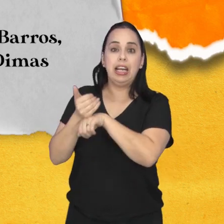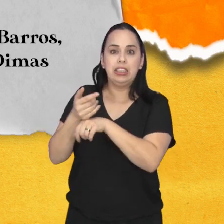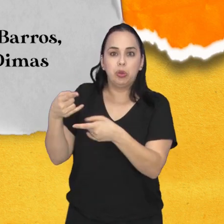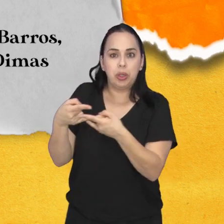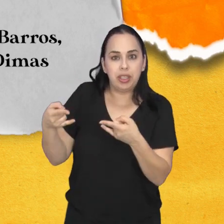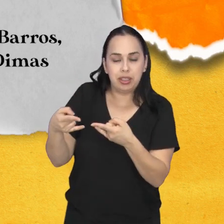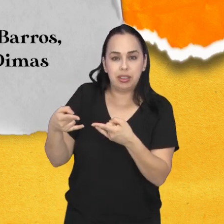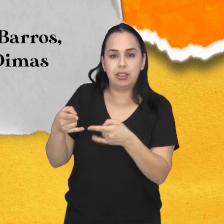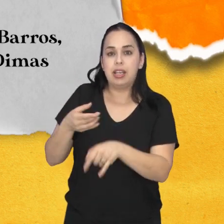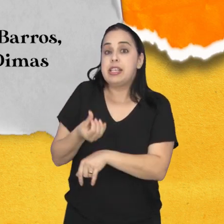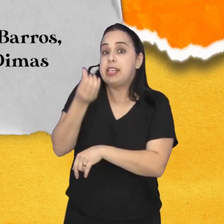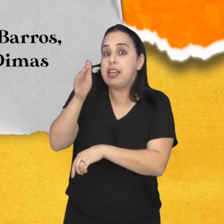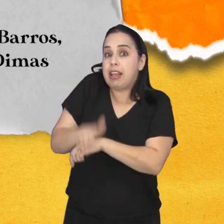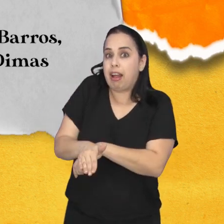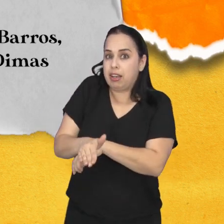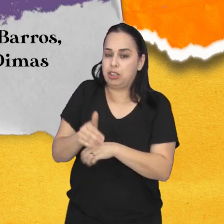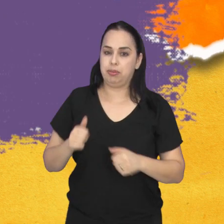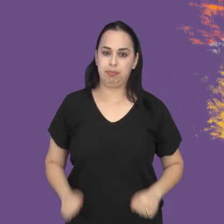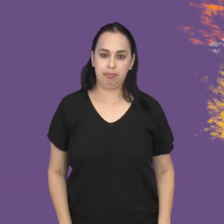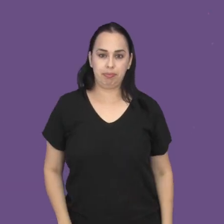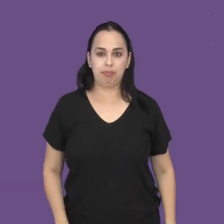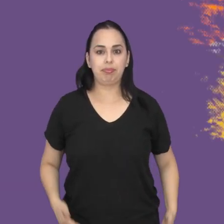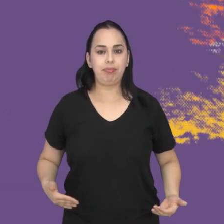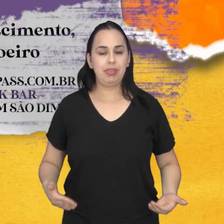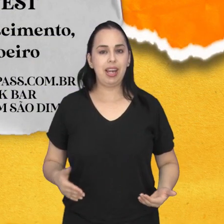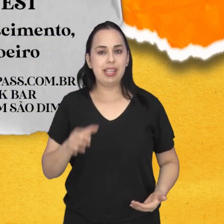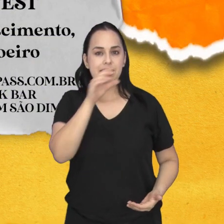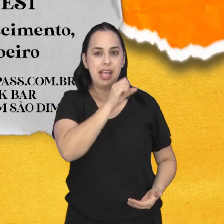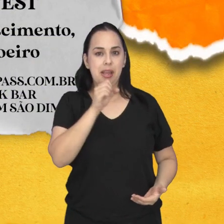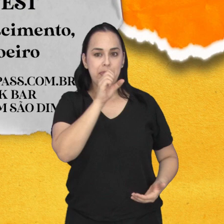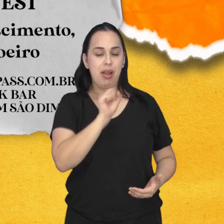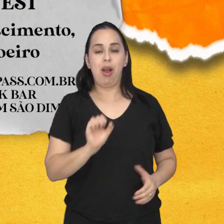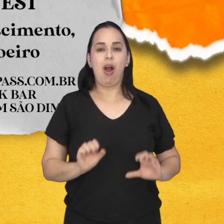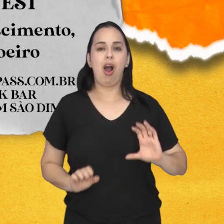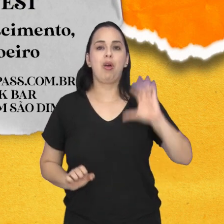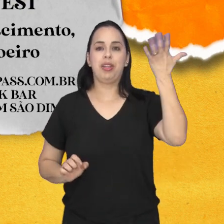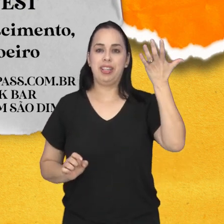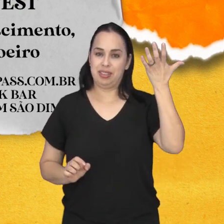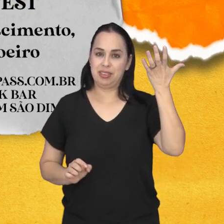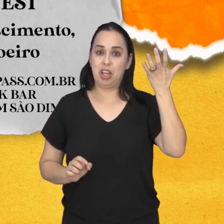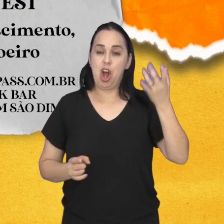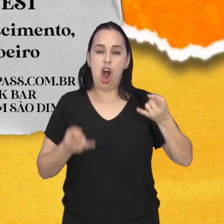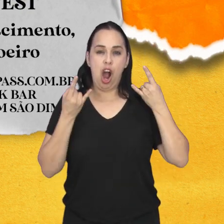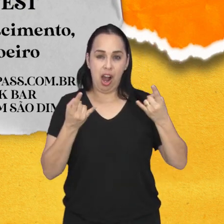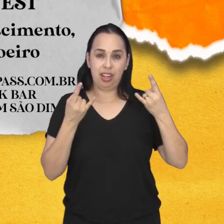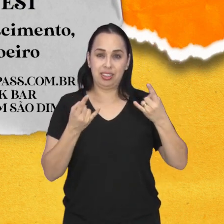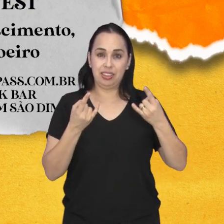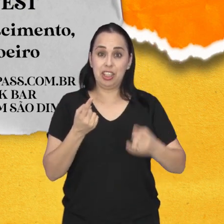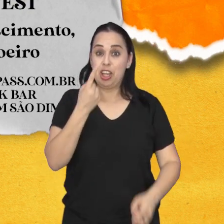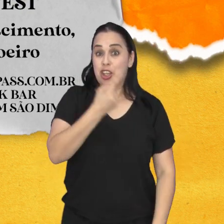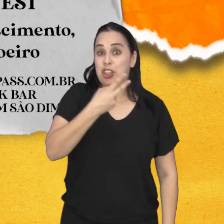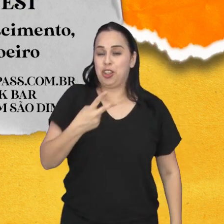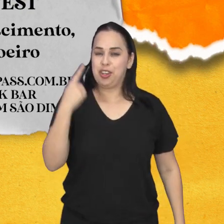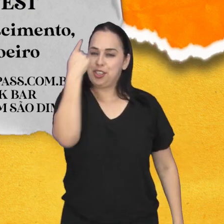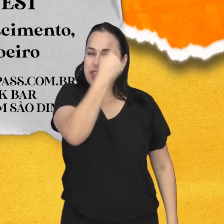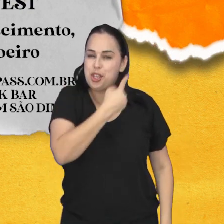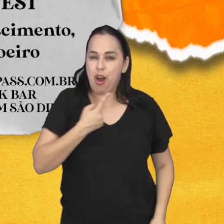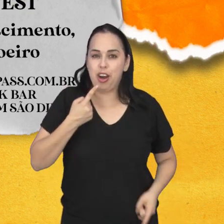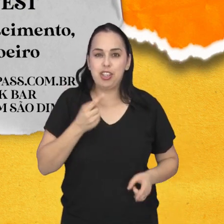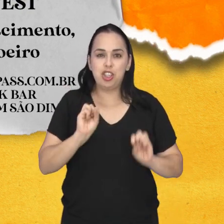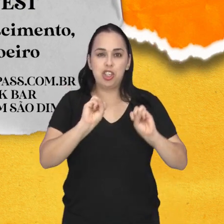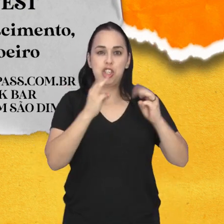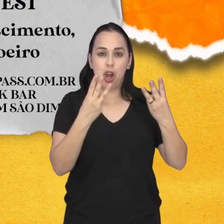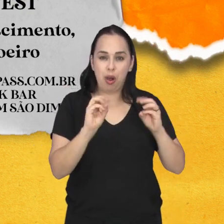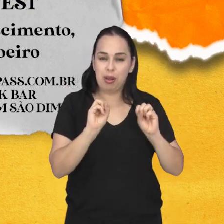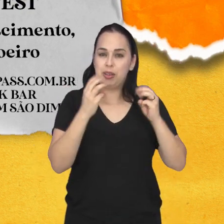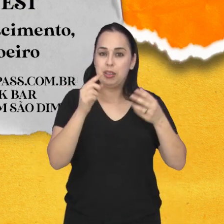na bilheteria a partir das seis da tarde. Neste sábado, acontece o Festival Hora do Rock. Serão 12 horas de